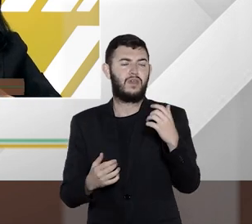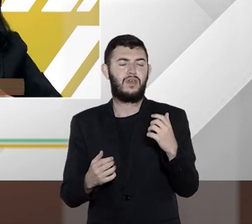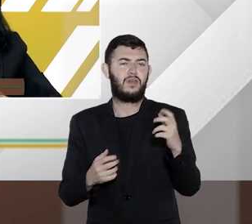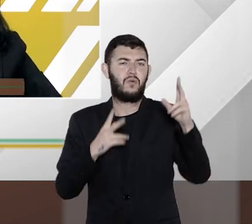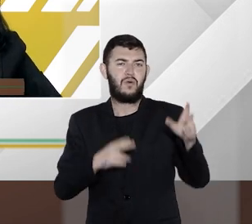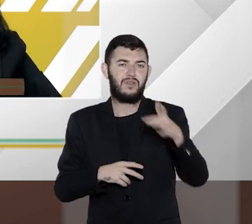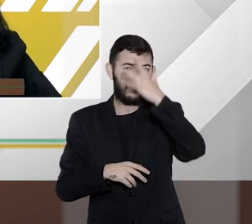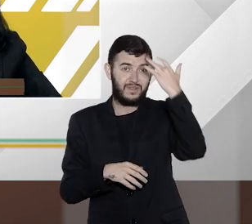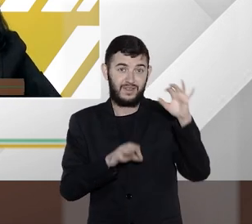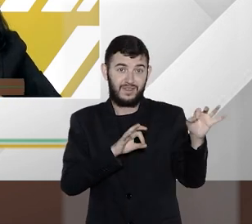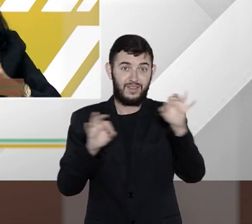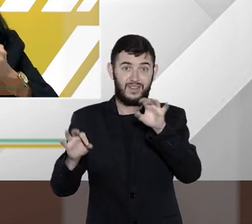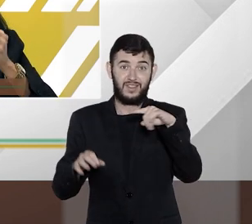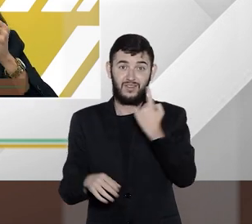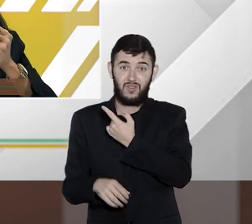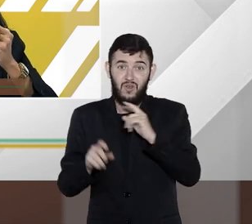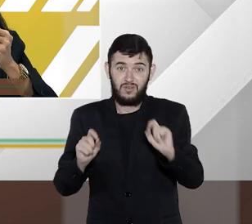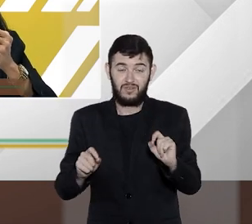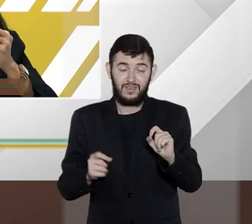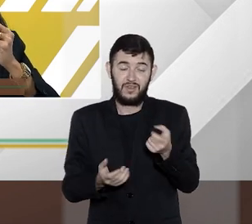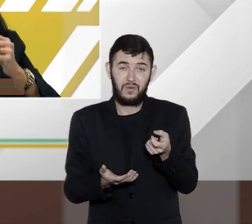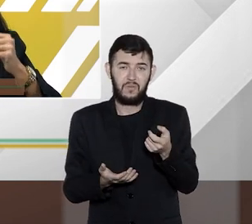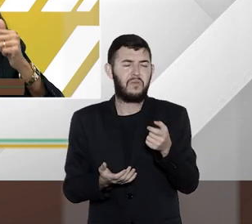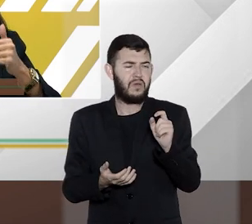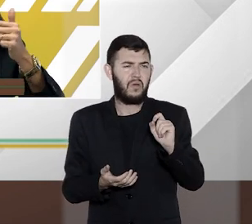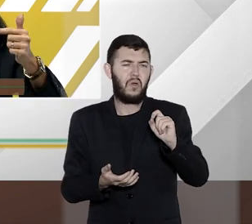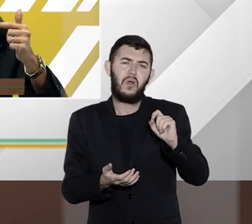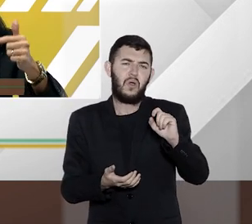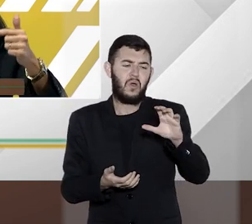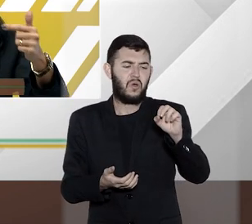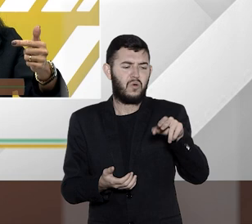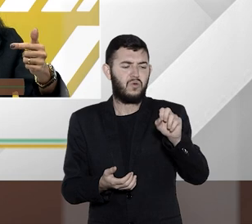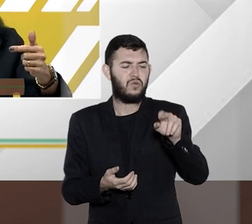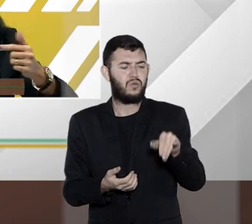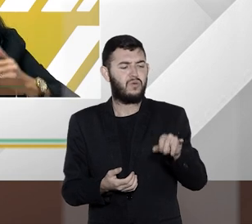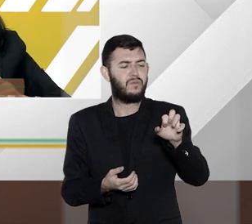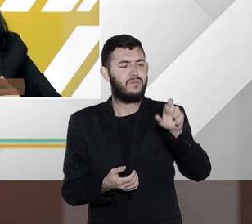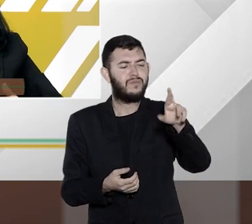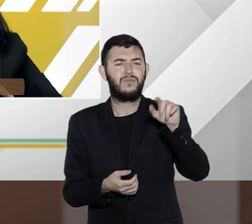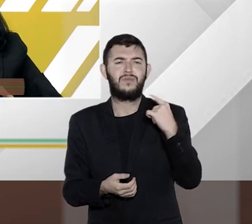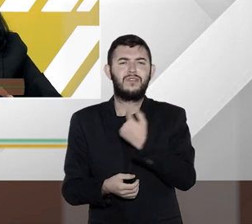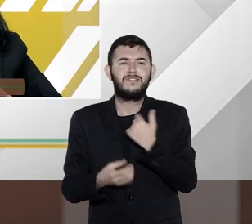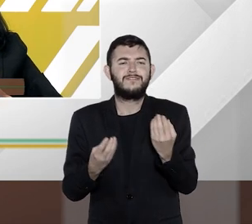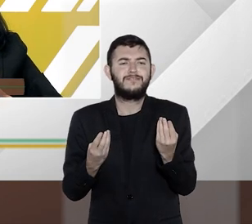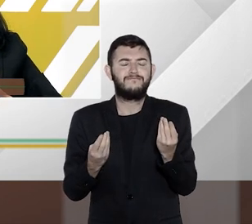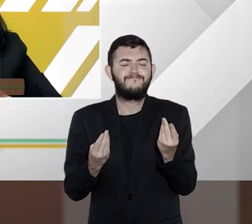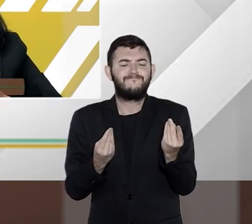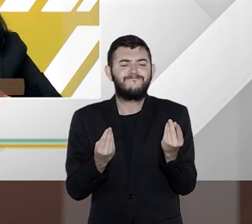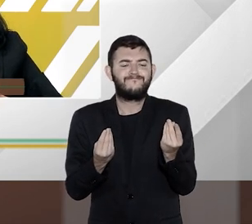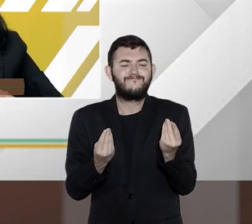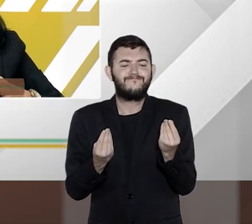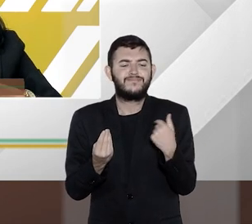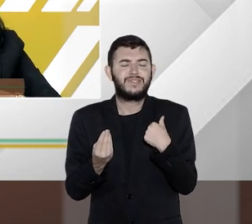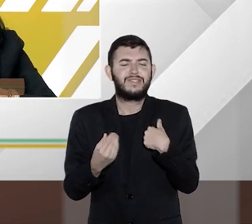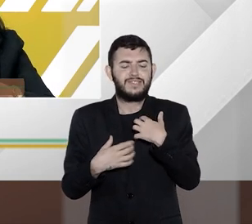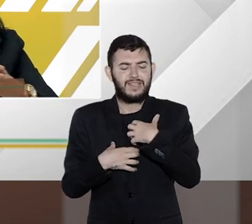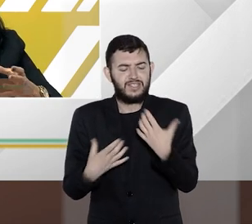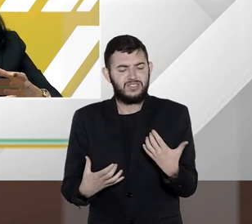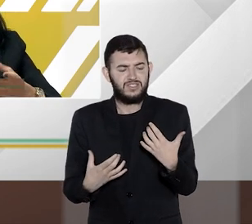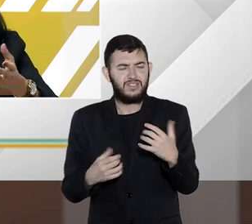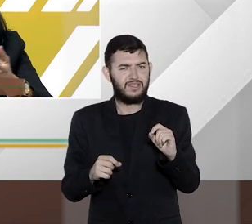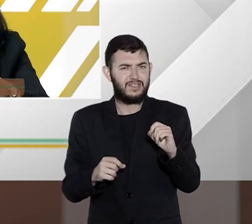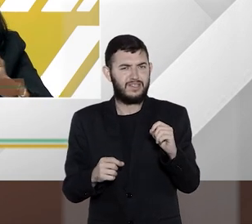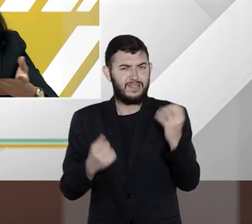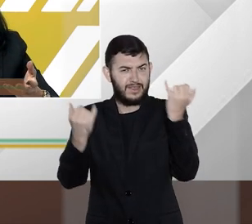A gente, enquanto contribuinte, se sente, às vezes, uma formiguinha para tentar comprovar e provar que os nossos dados foram vazados. Então, qual